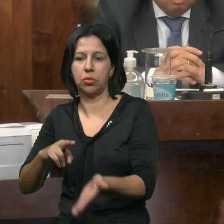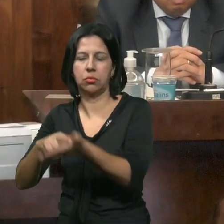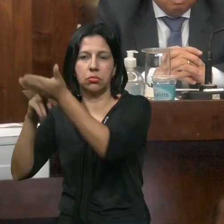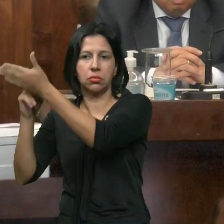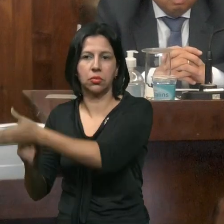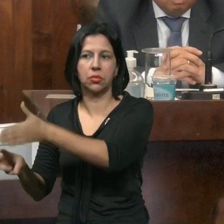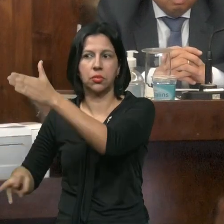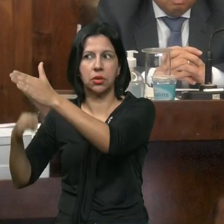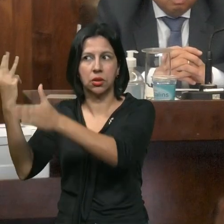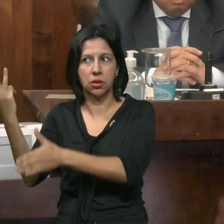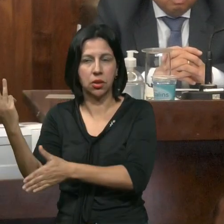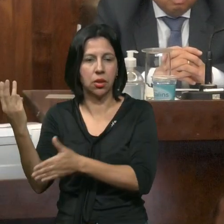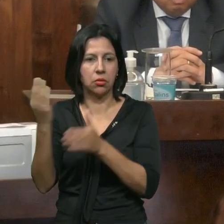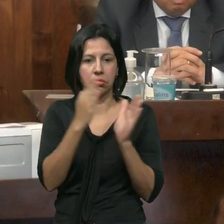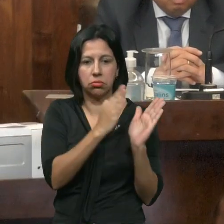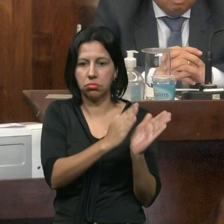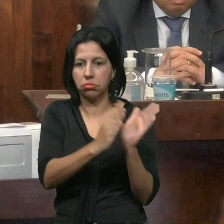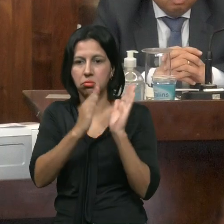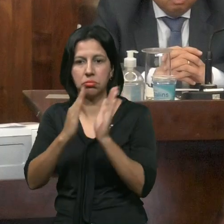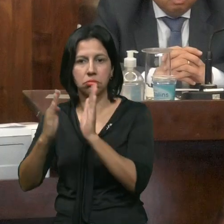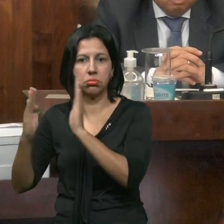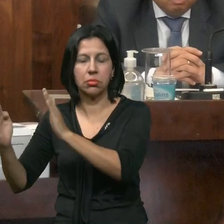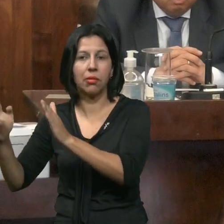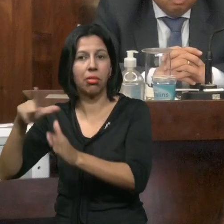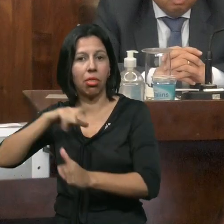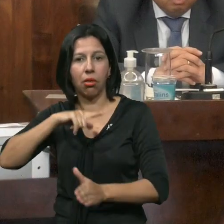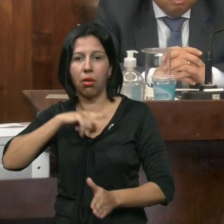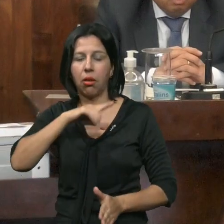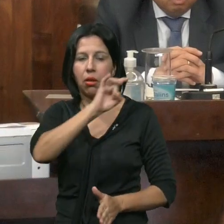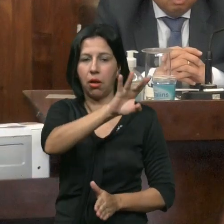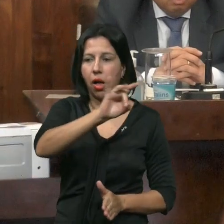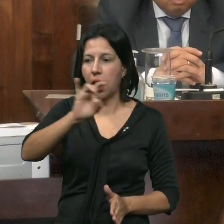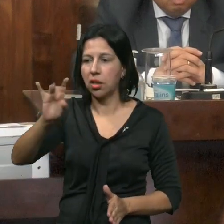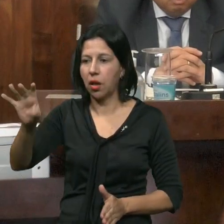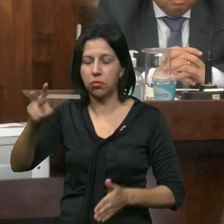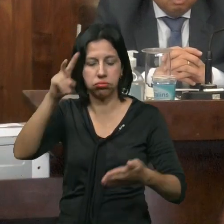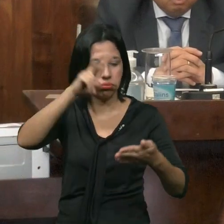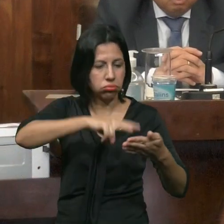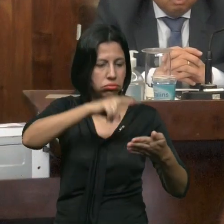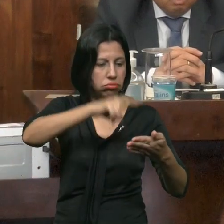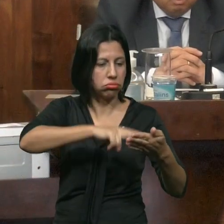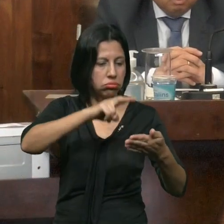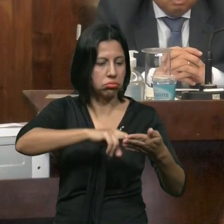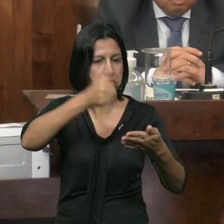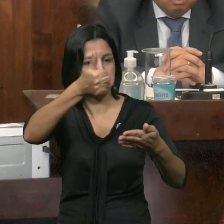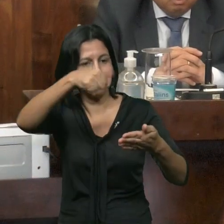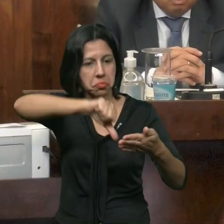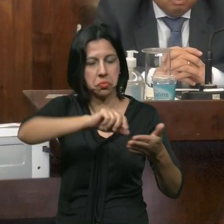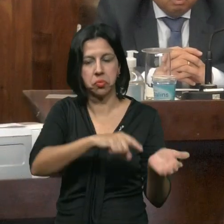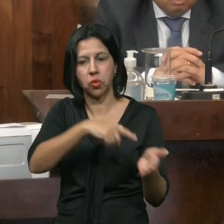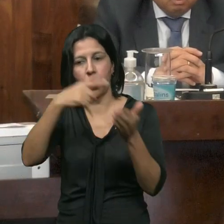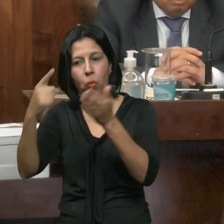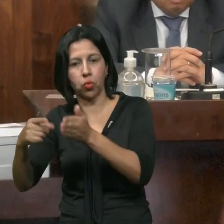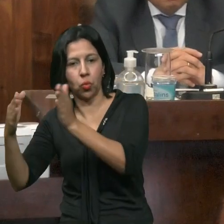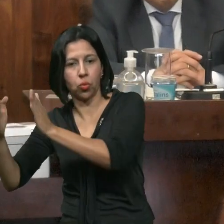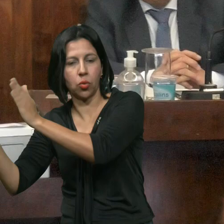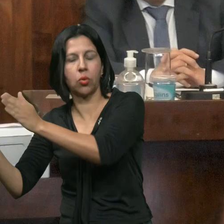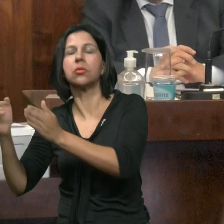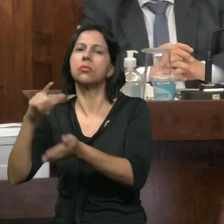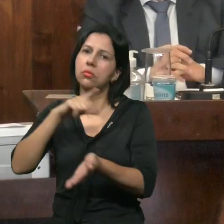Após Essa Primeira Comissão Dar O Seu Parecer Os Membros Vai Para a Comissão De Finanças O Vereador Fefe É É Quem Dá O Start